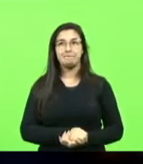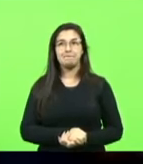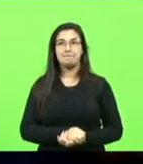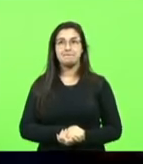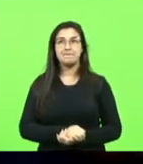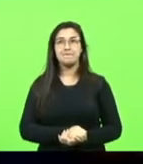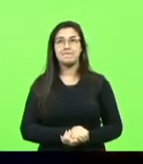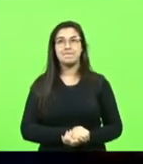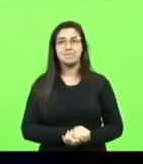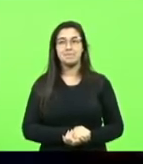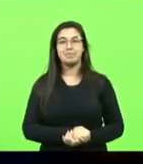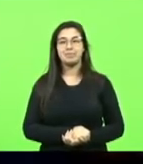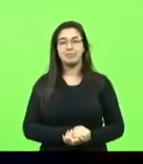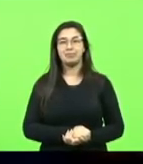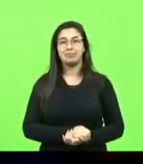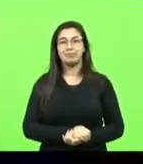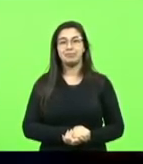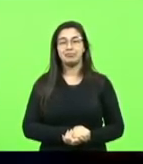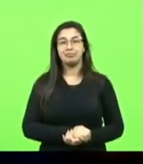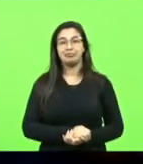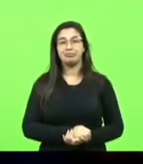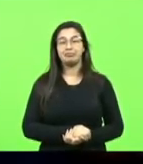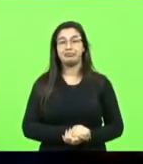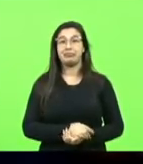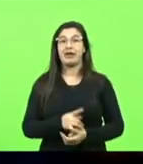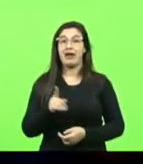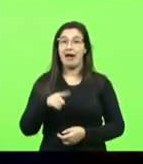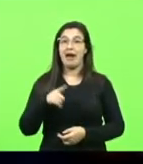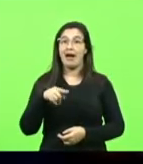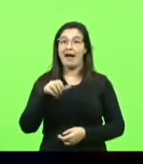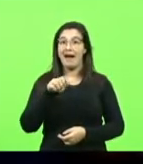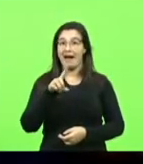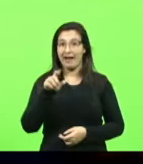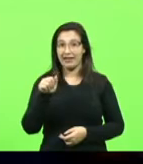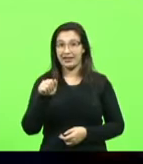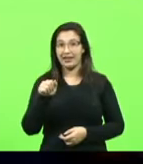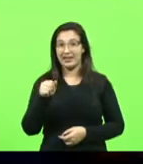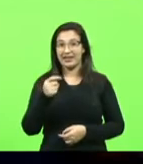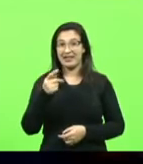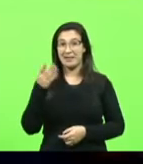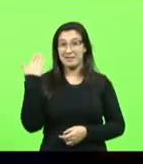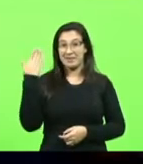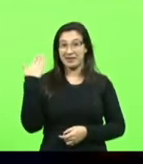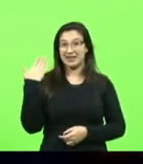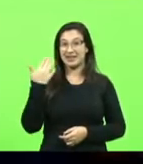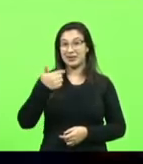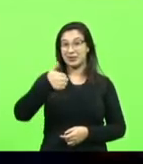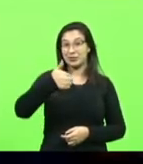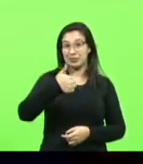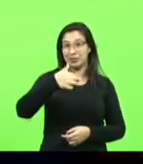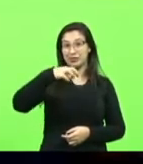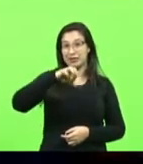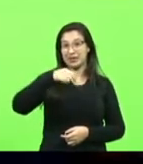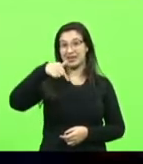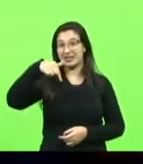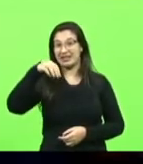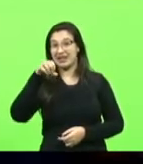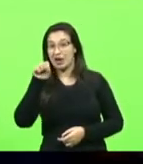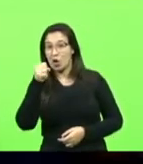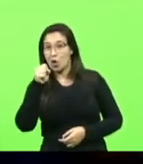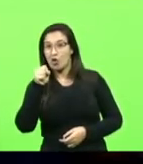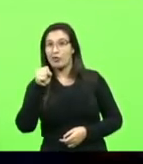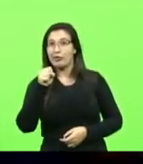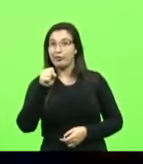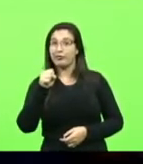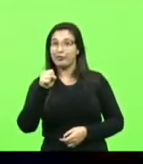Ada, assim, era, estás falando de 1978, da campanha do Jais para